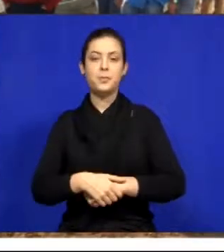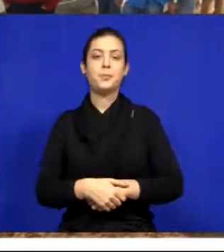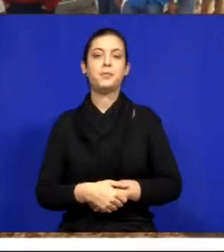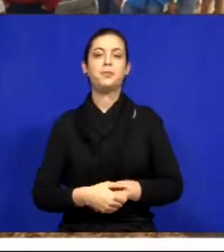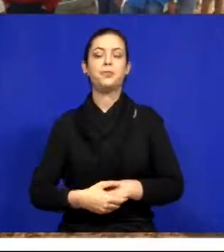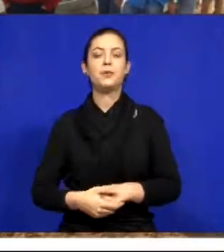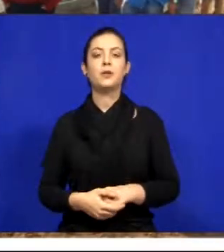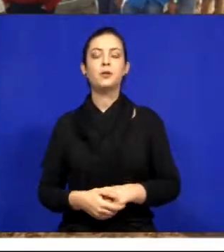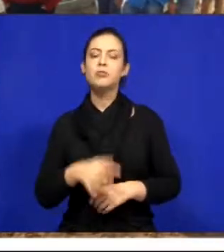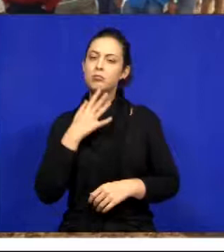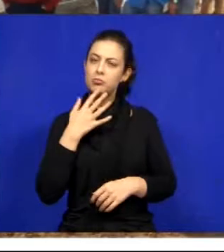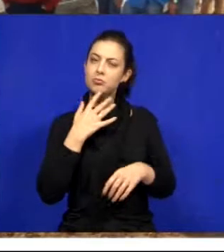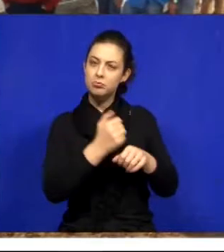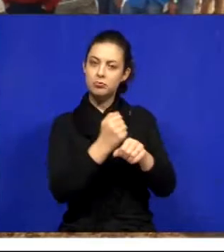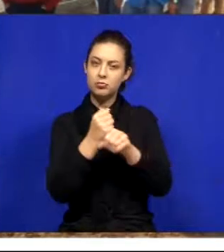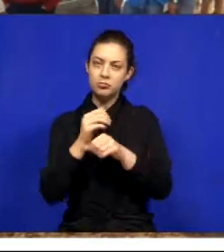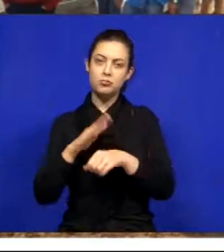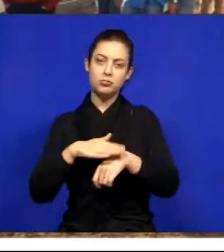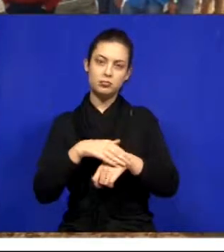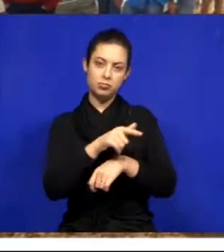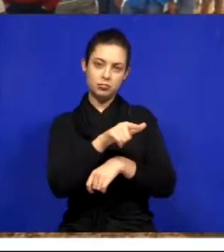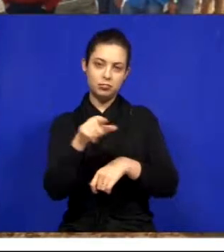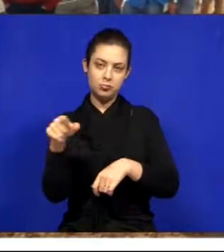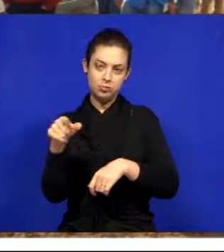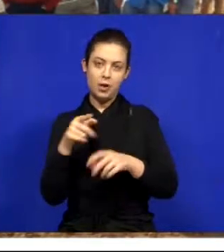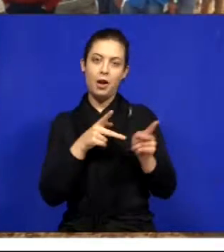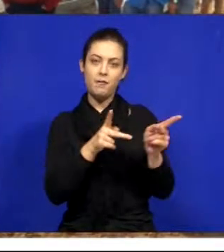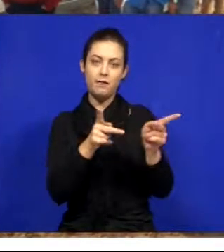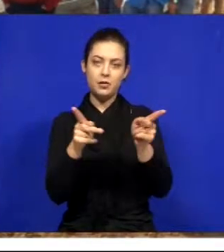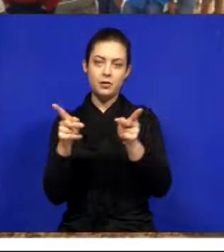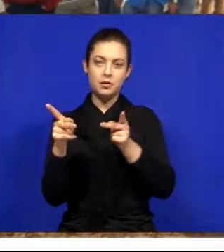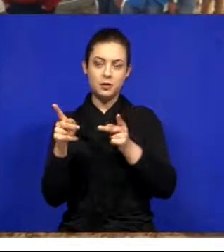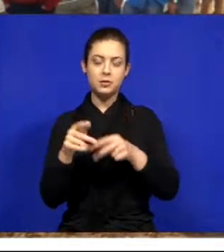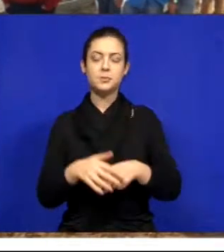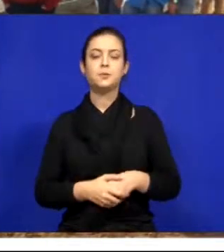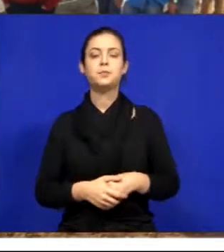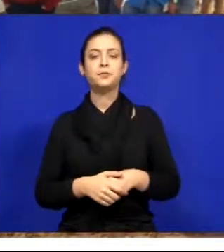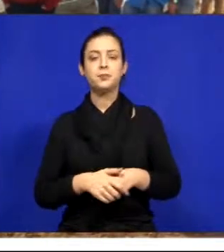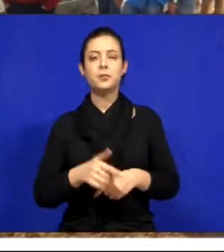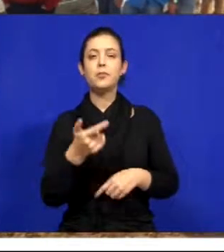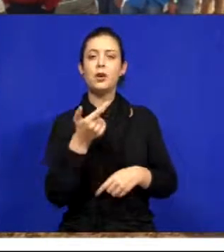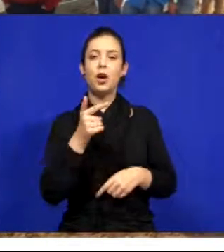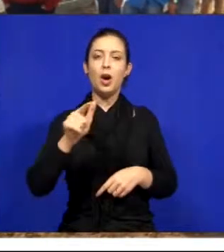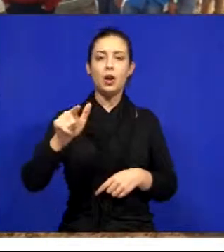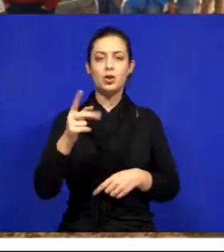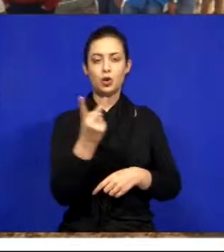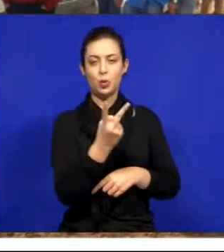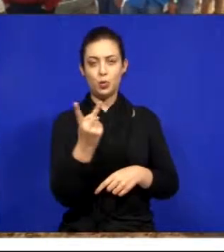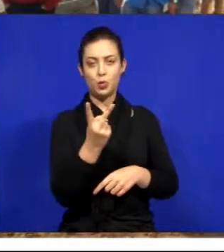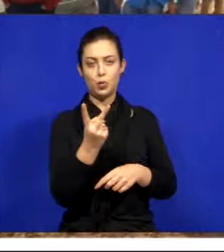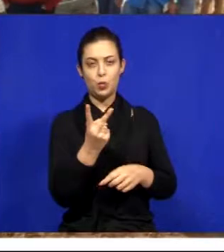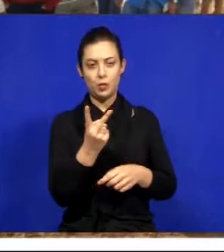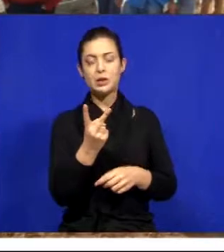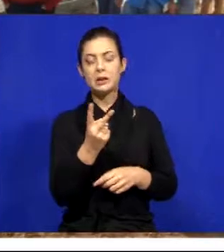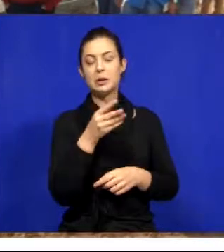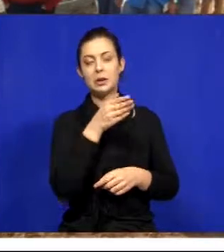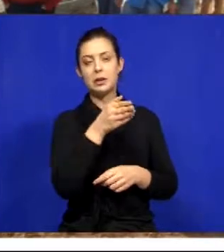foram essas obras que nós tivemos lá. Também tive nas duas obras lá,